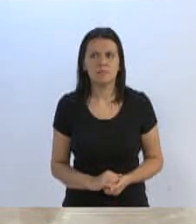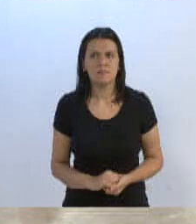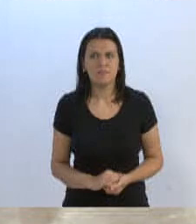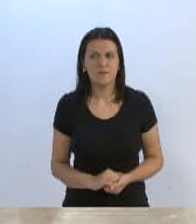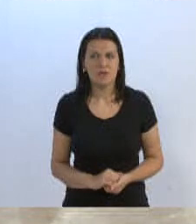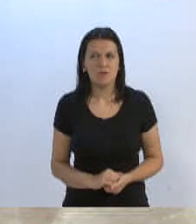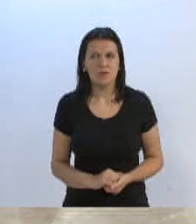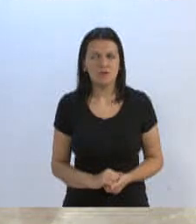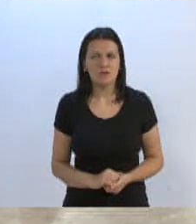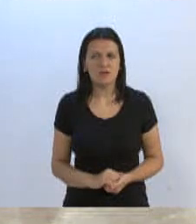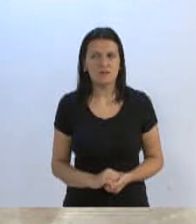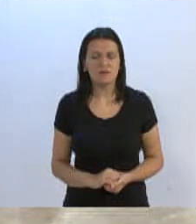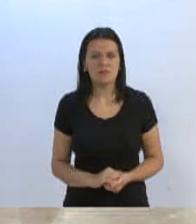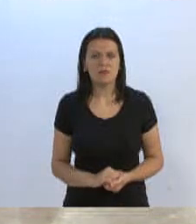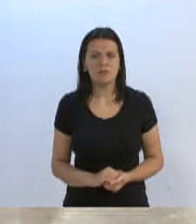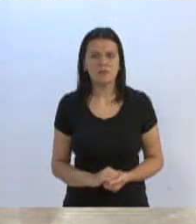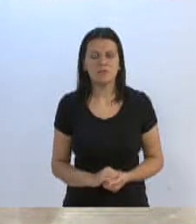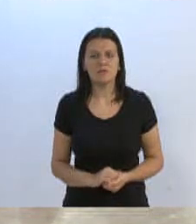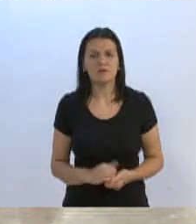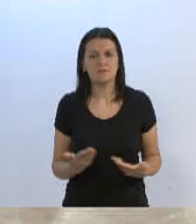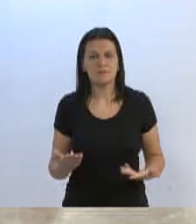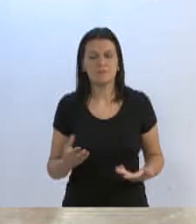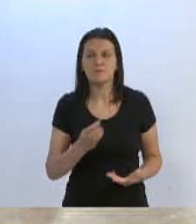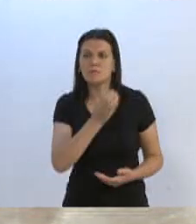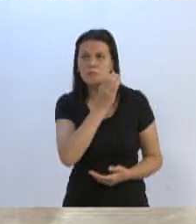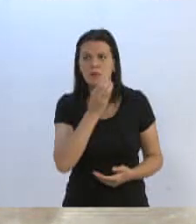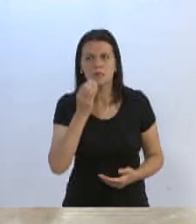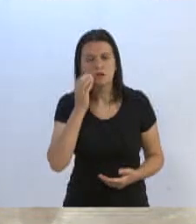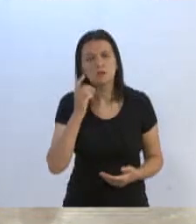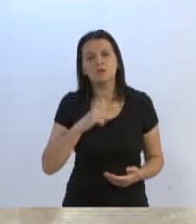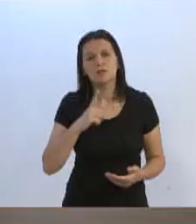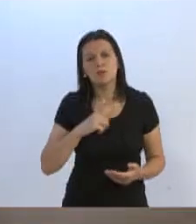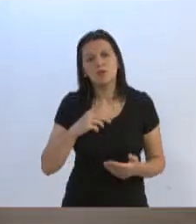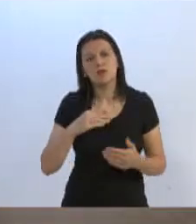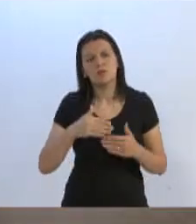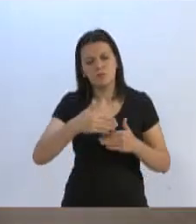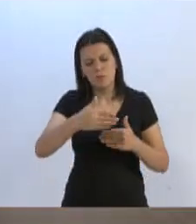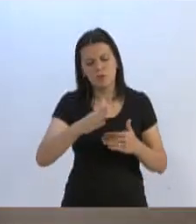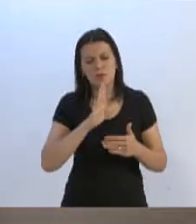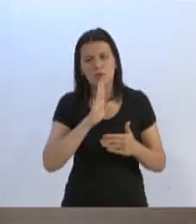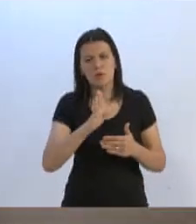Vereador César Sim, Vossa Excelência teve diversos apartes na sua fala.